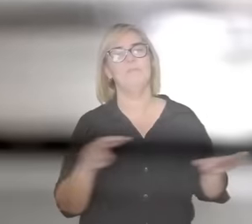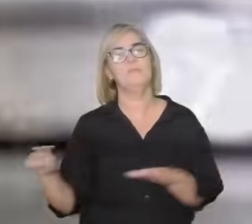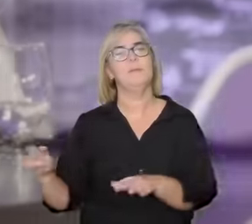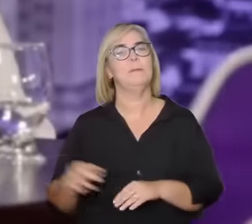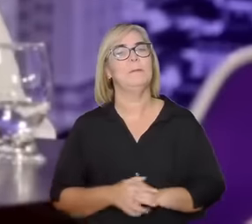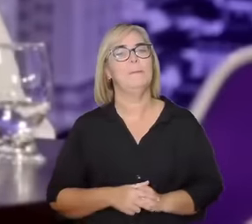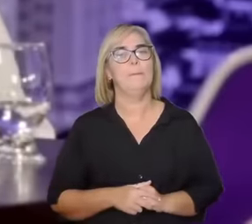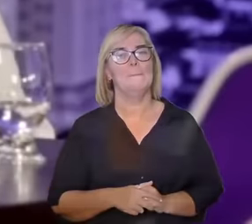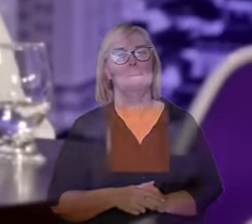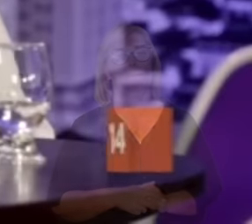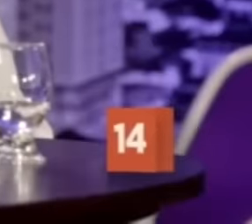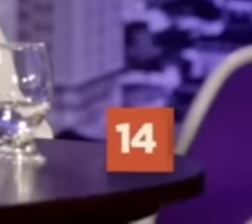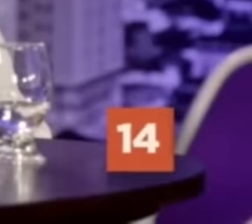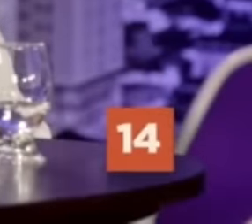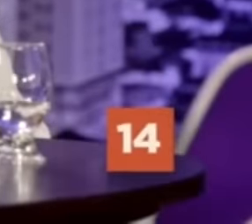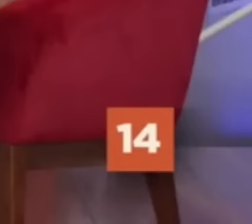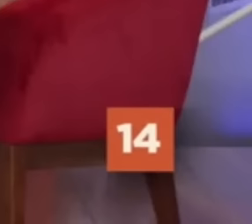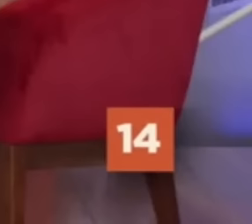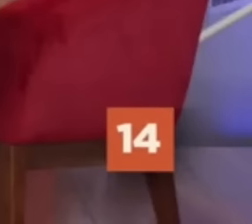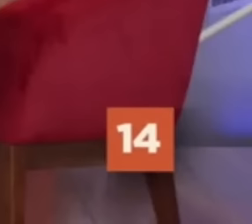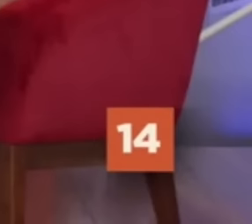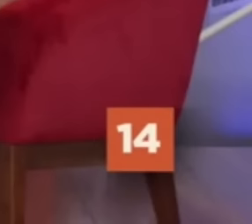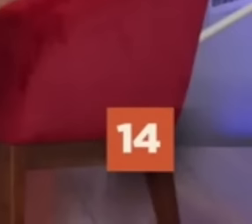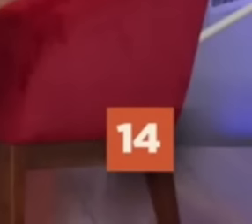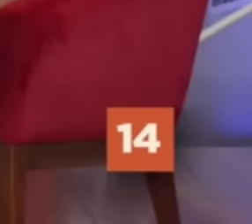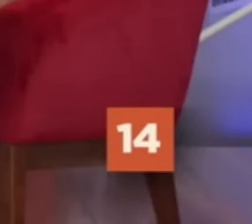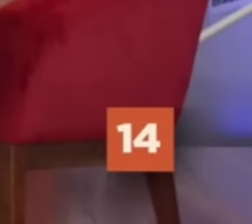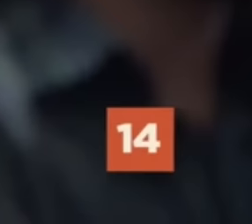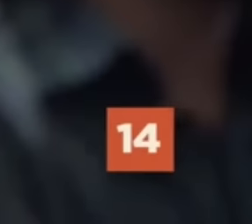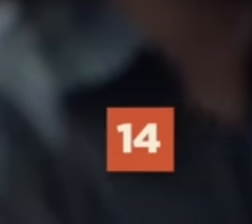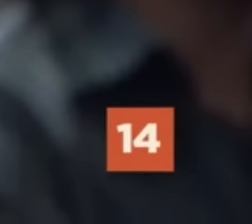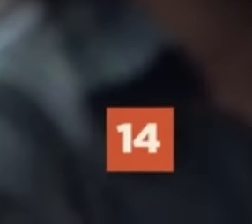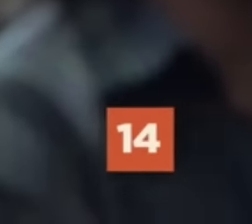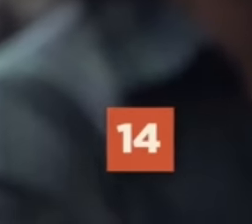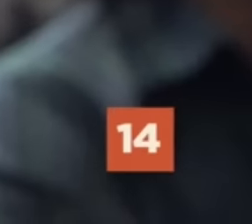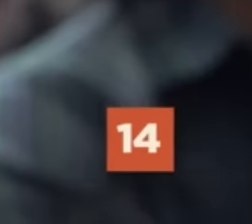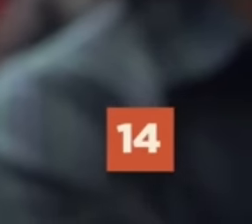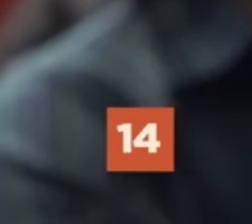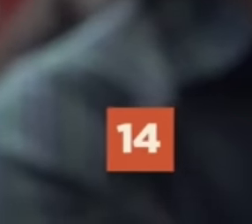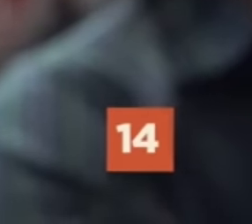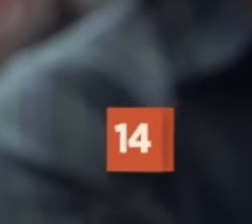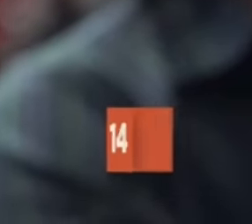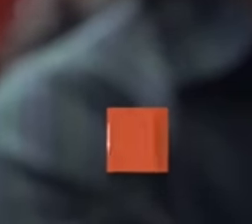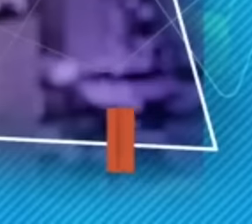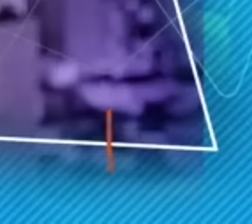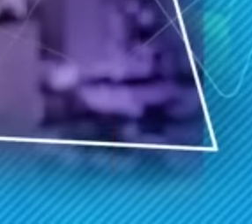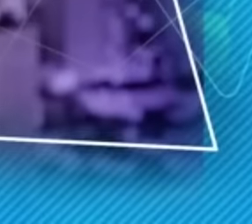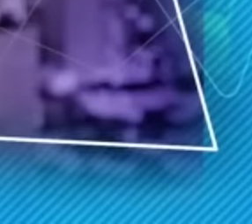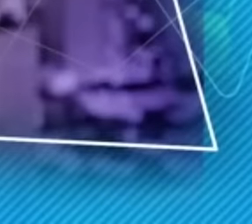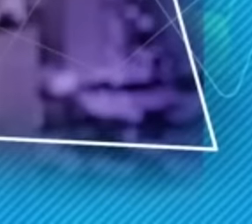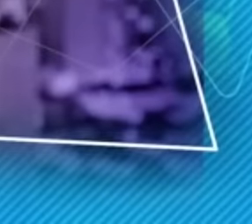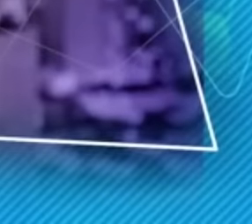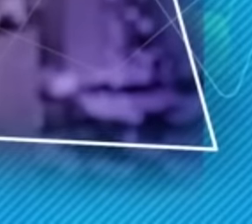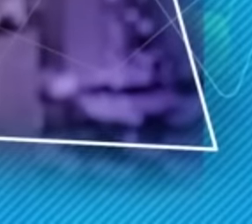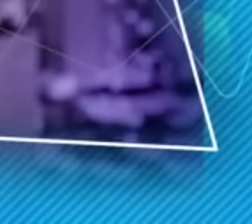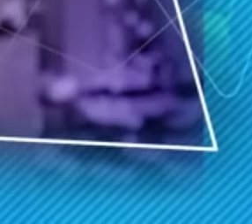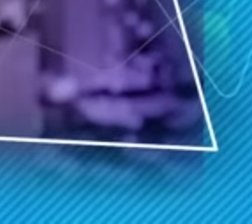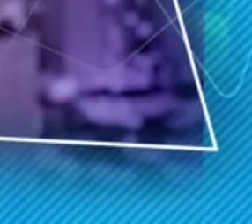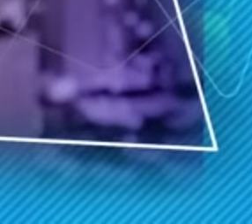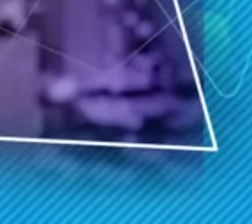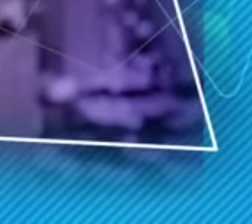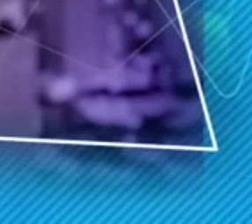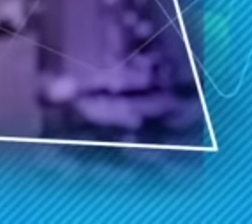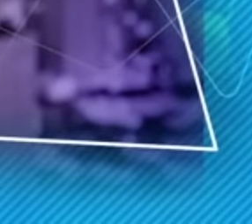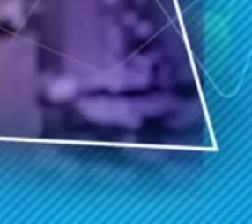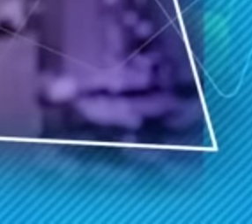domingo o experimento mental do Anel de Giges continua a nos instigar quando você vira o anel ninguém vê